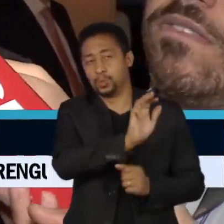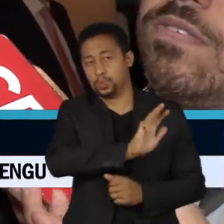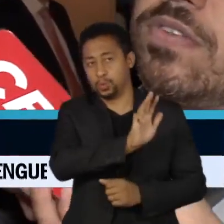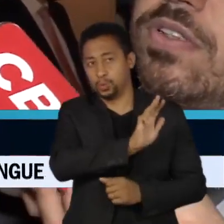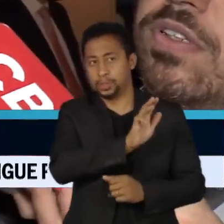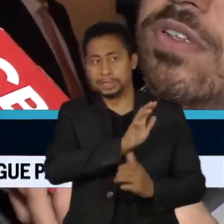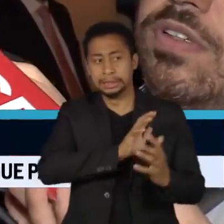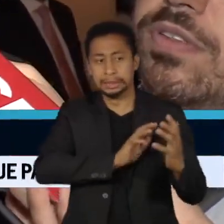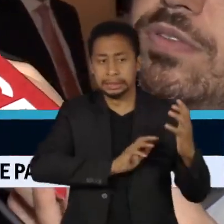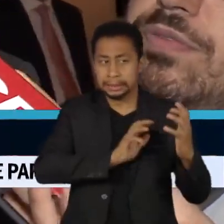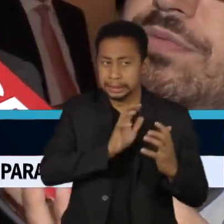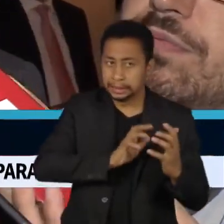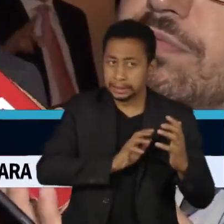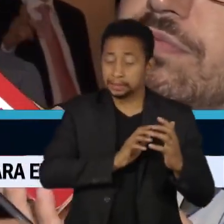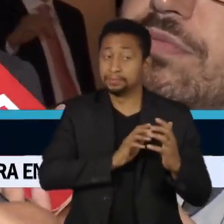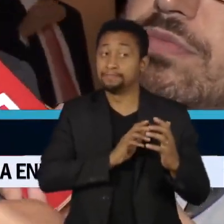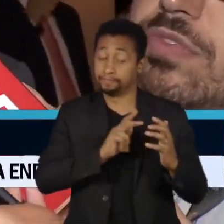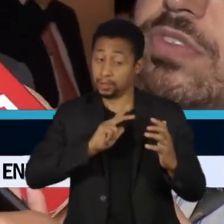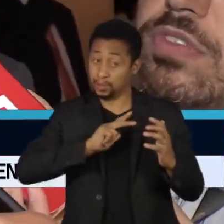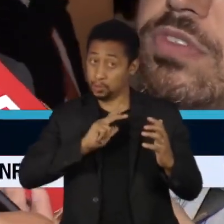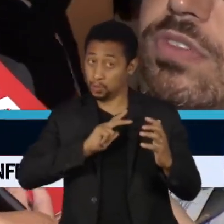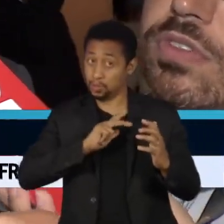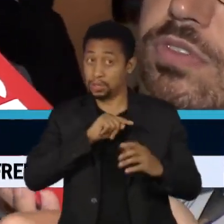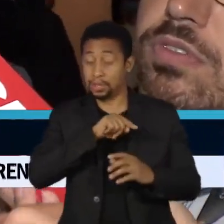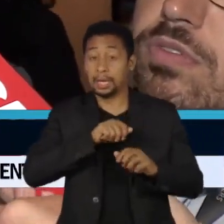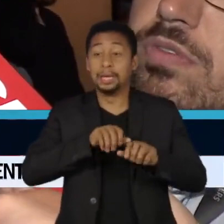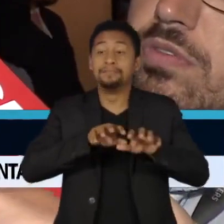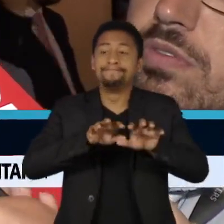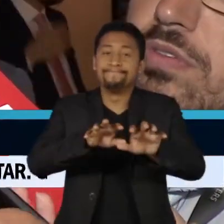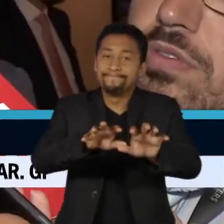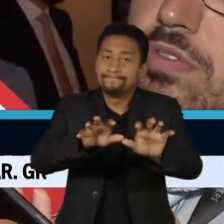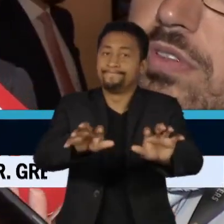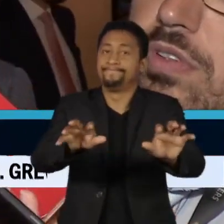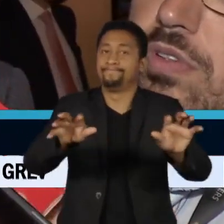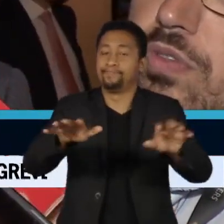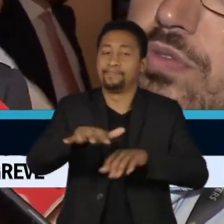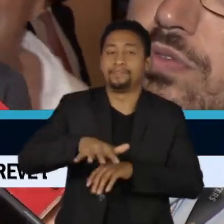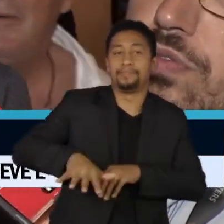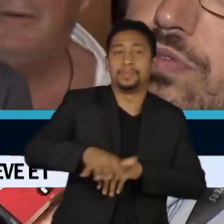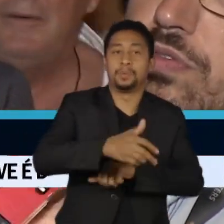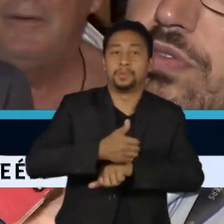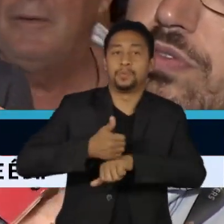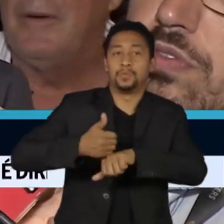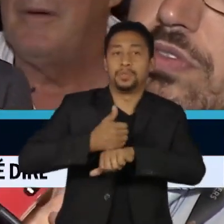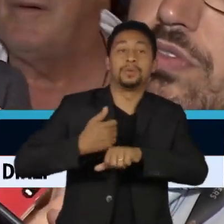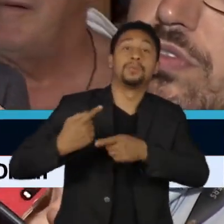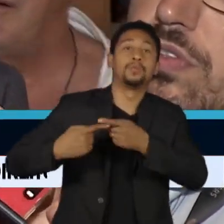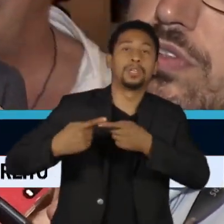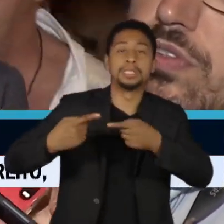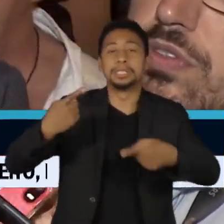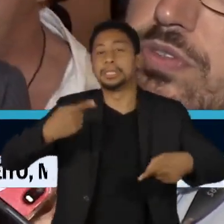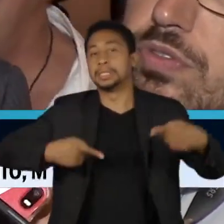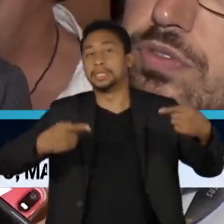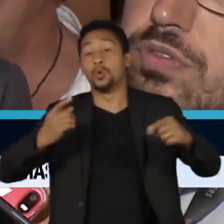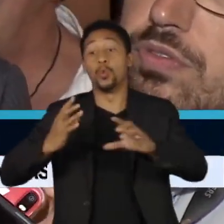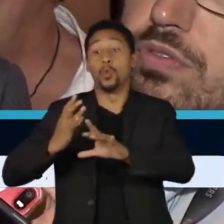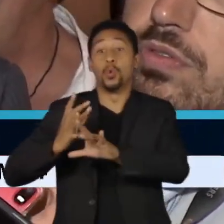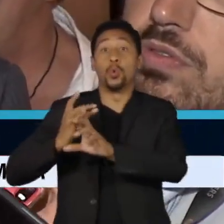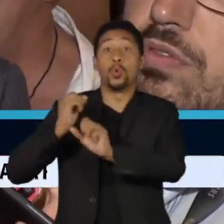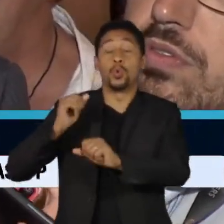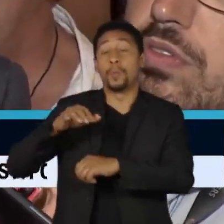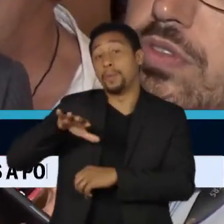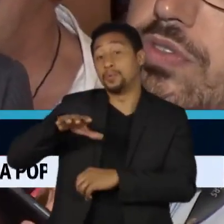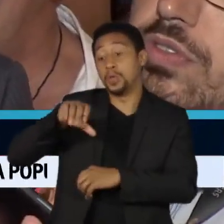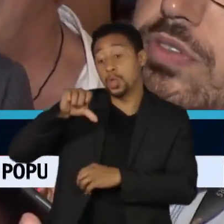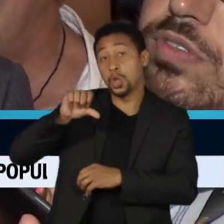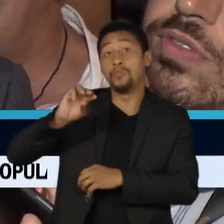atrito por questões pessoais ganhou contornos profissionais devido a uma disputa por honorários avaliados em quase